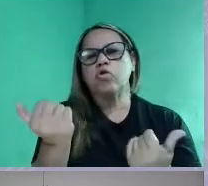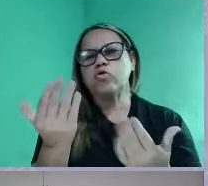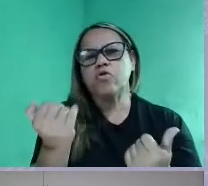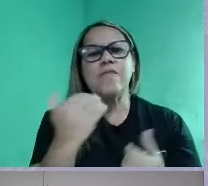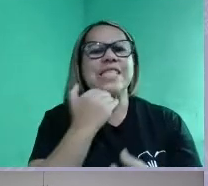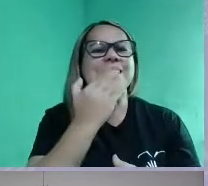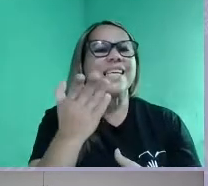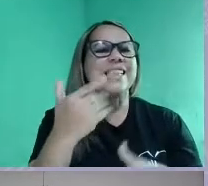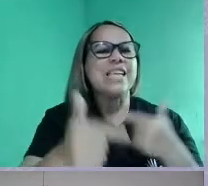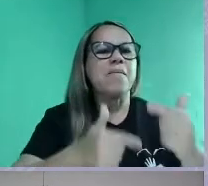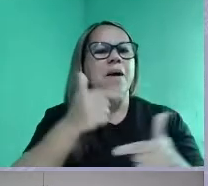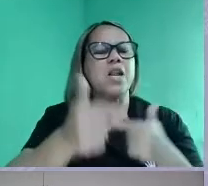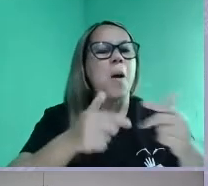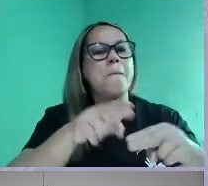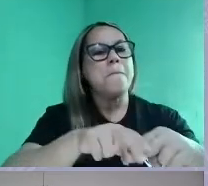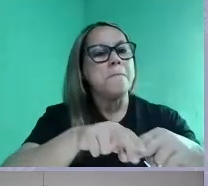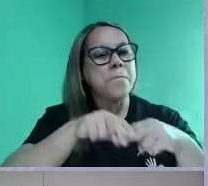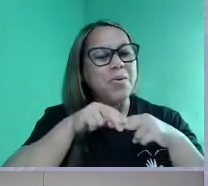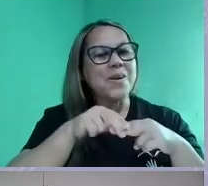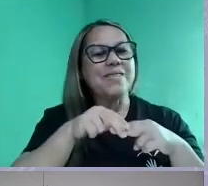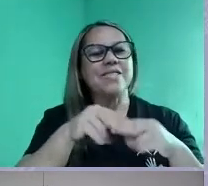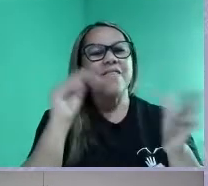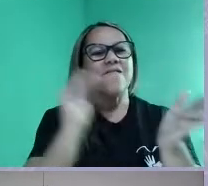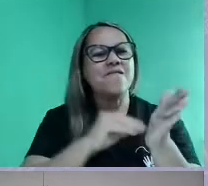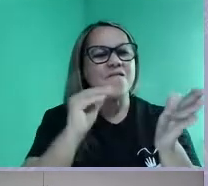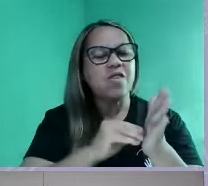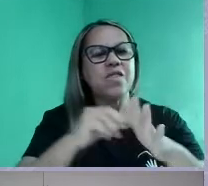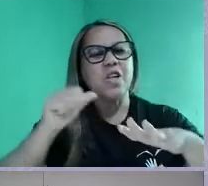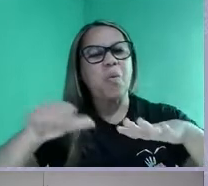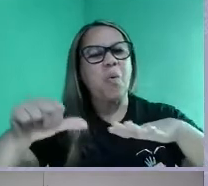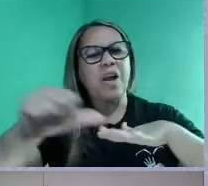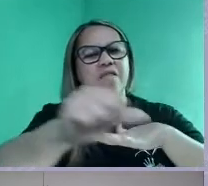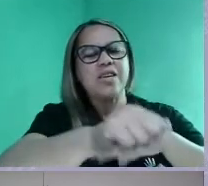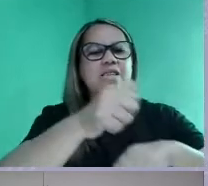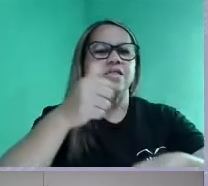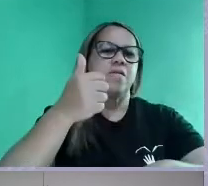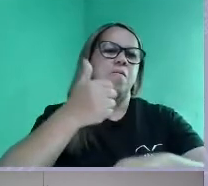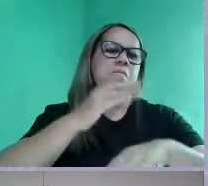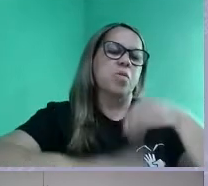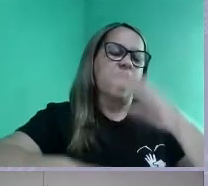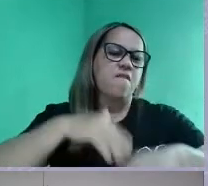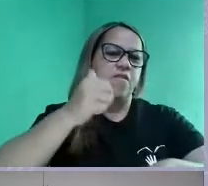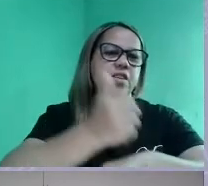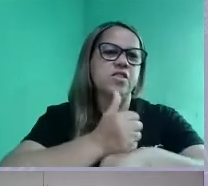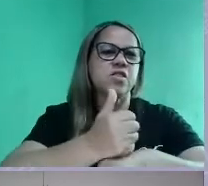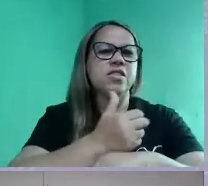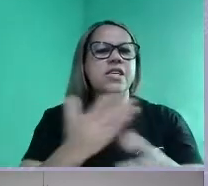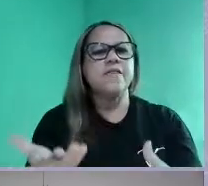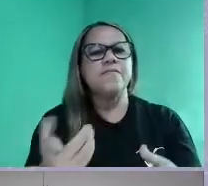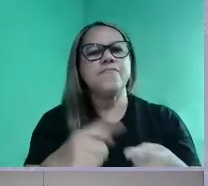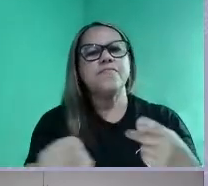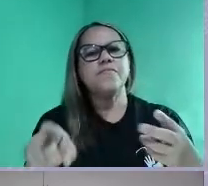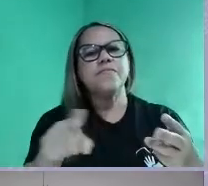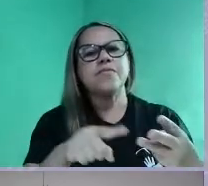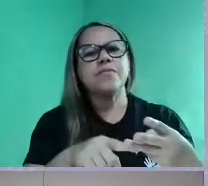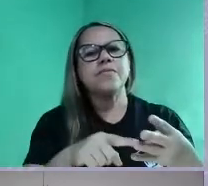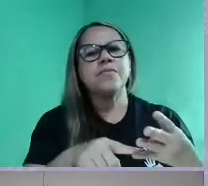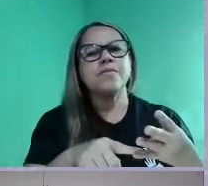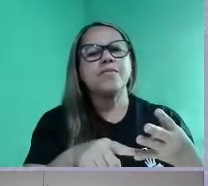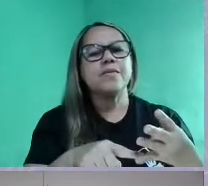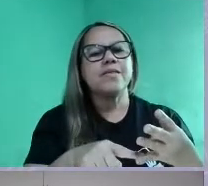né? Por conta já dessa desqualificação profissional, certo? Diagnóstico da inserção dos jovens brasileiros,